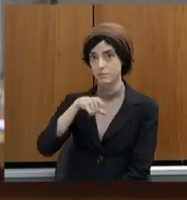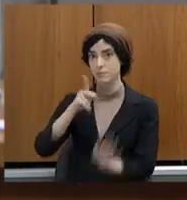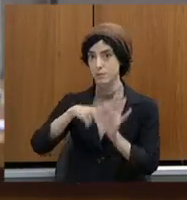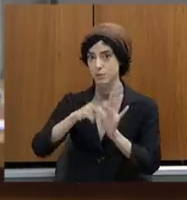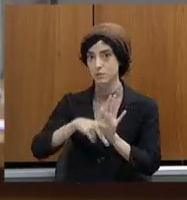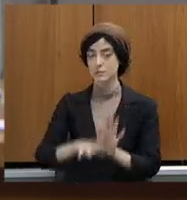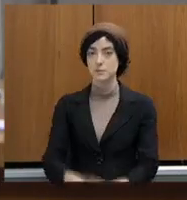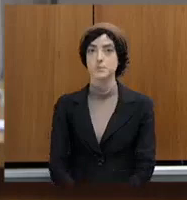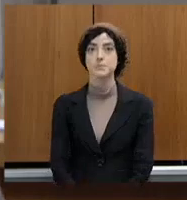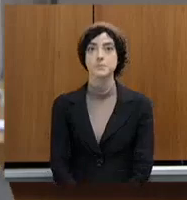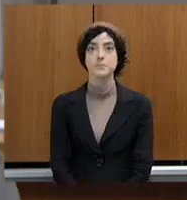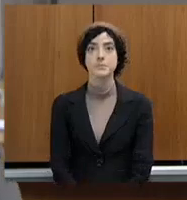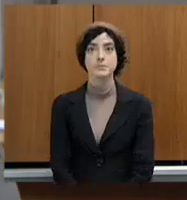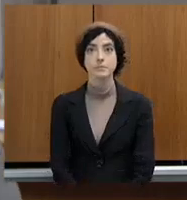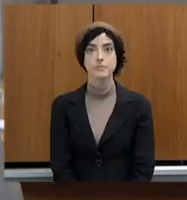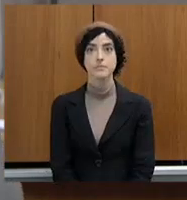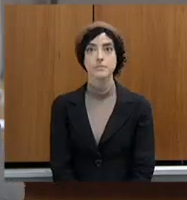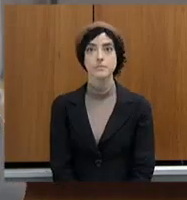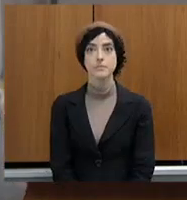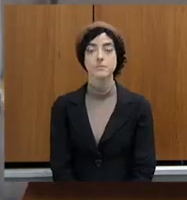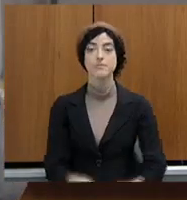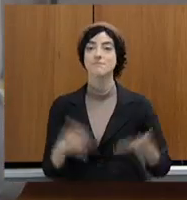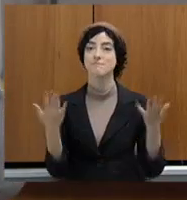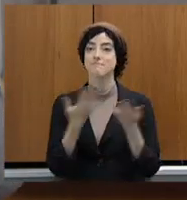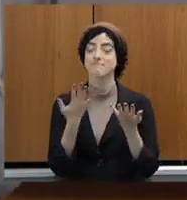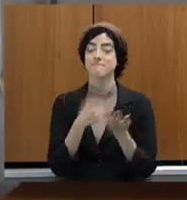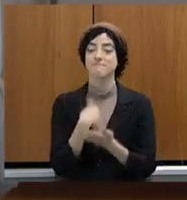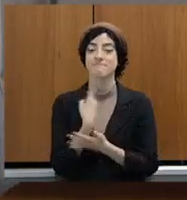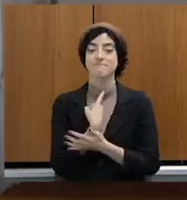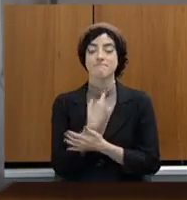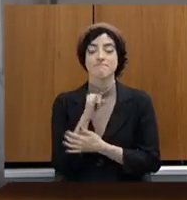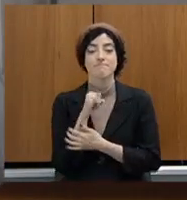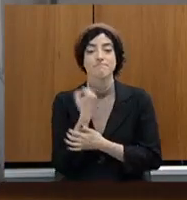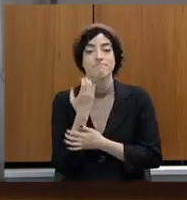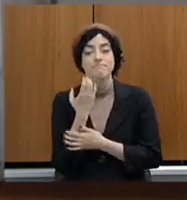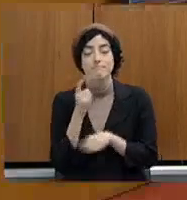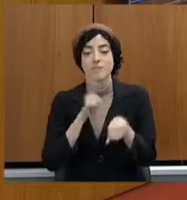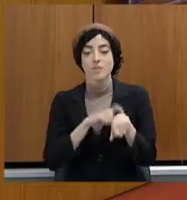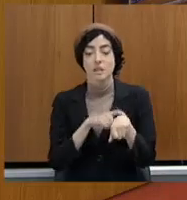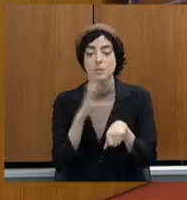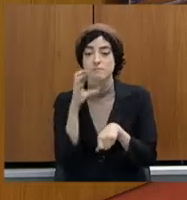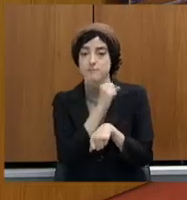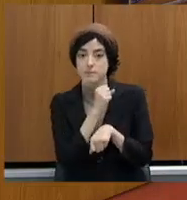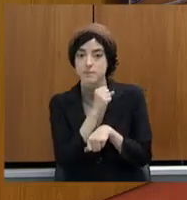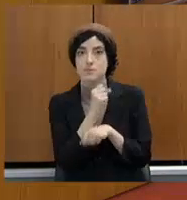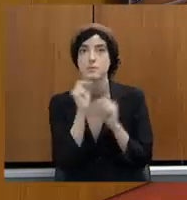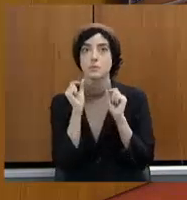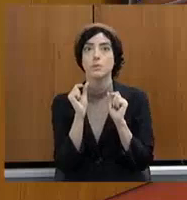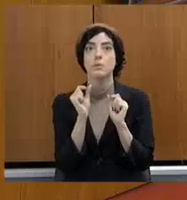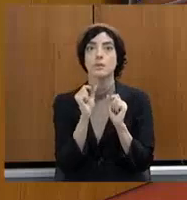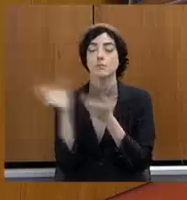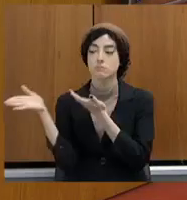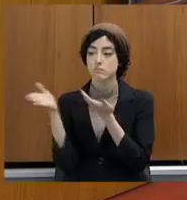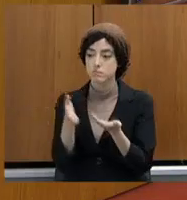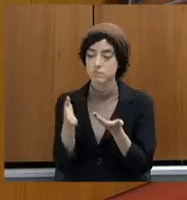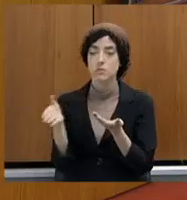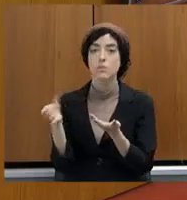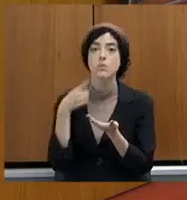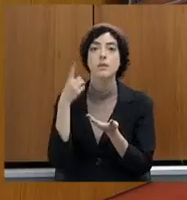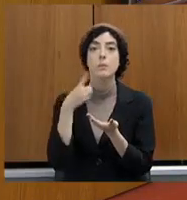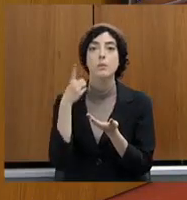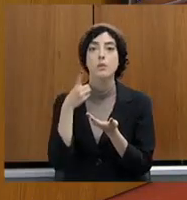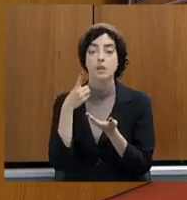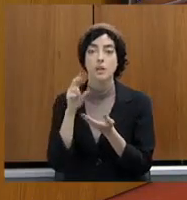otimizar agora, o tempo nosso. Passo a palavra que havia me solicitado com antecedência, o deputado